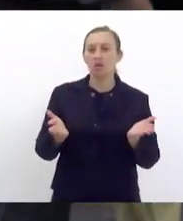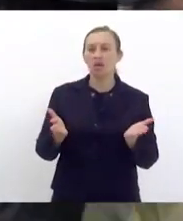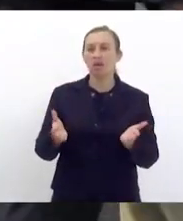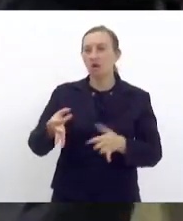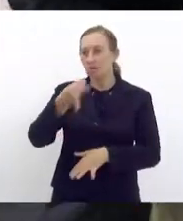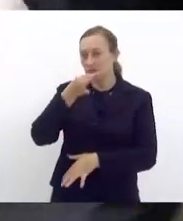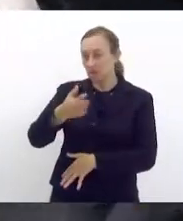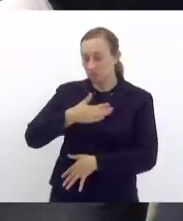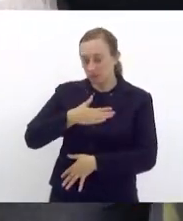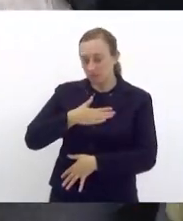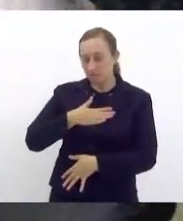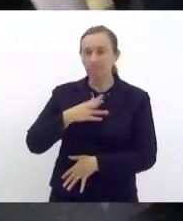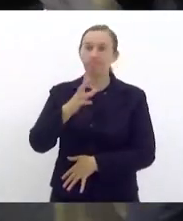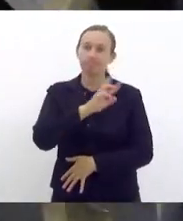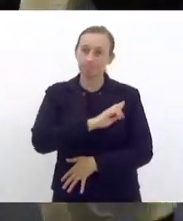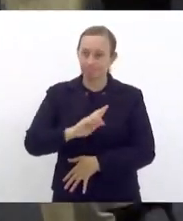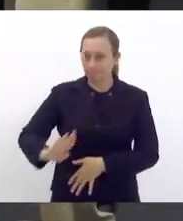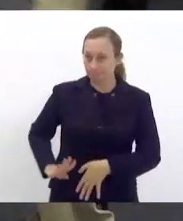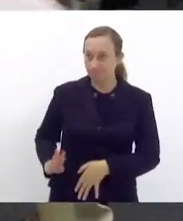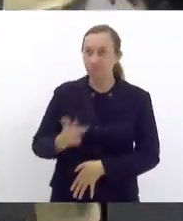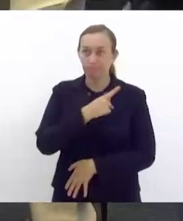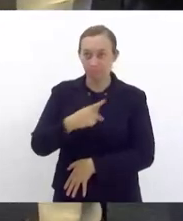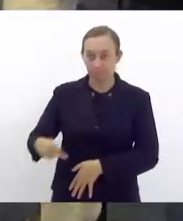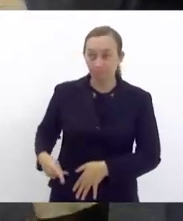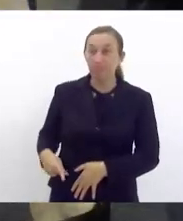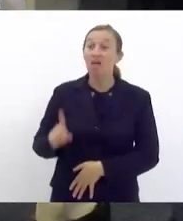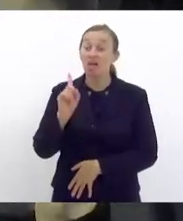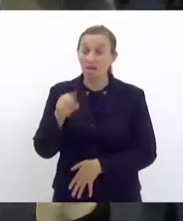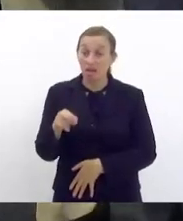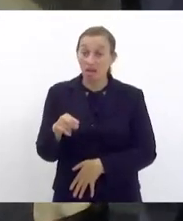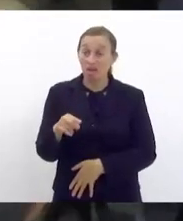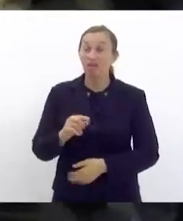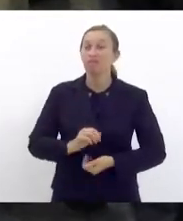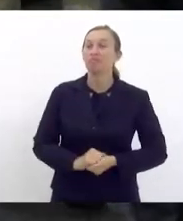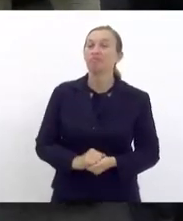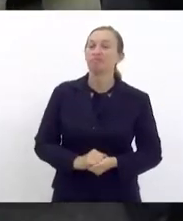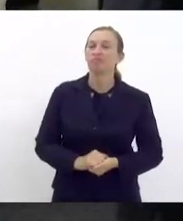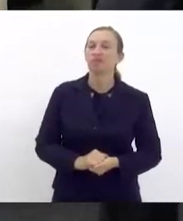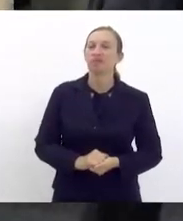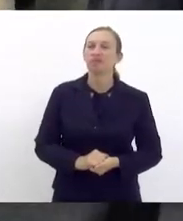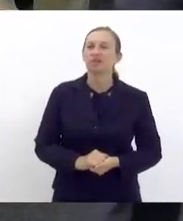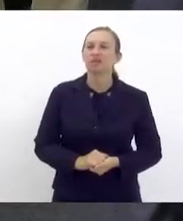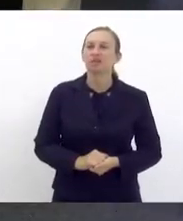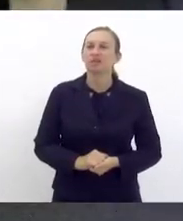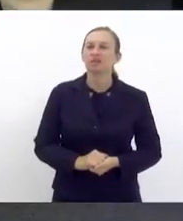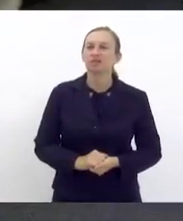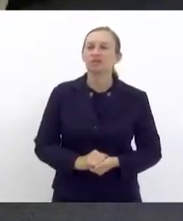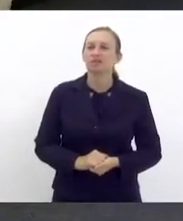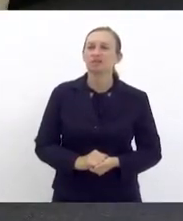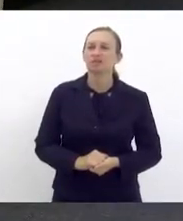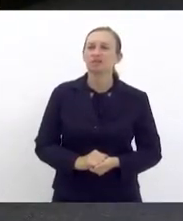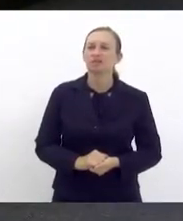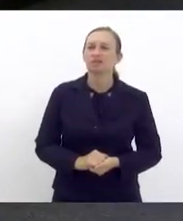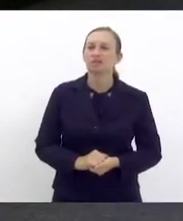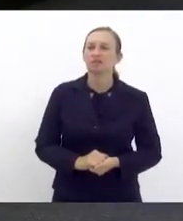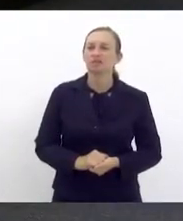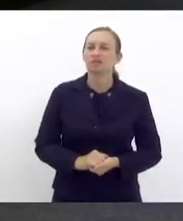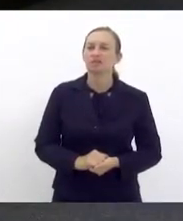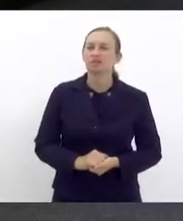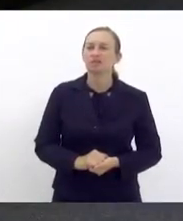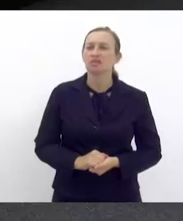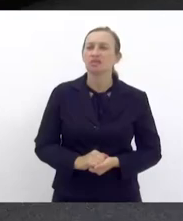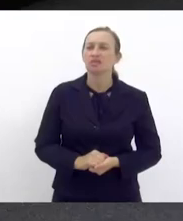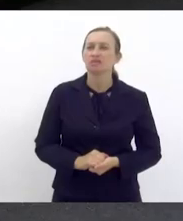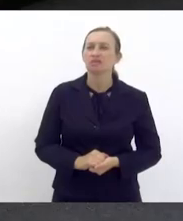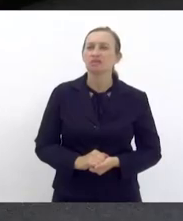presidente Bacelar? É a parte que vossa excelência, a parte que